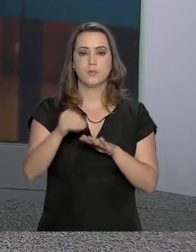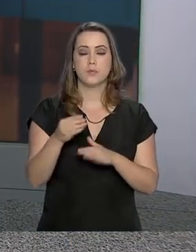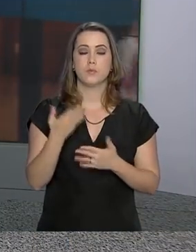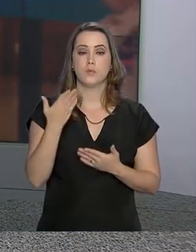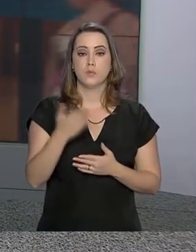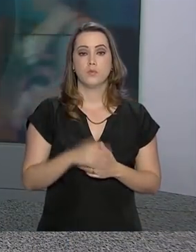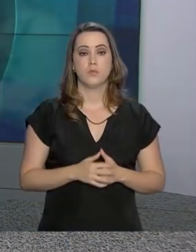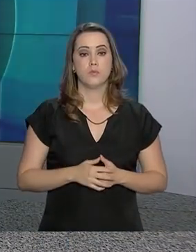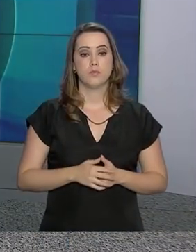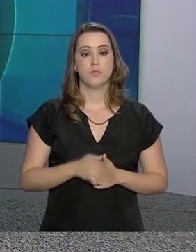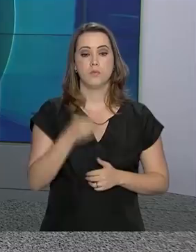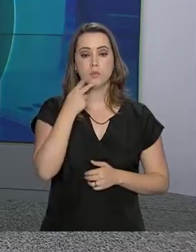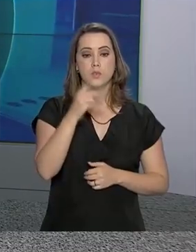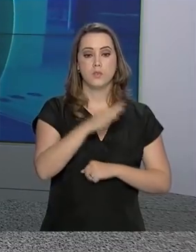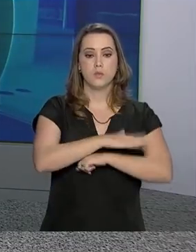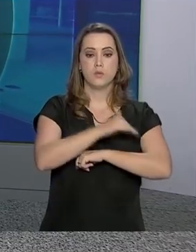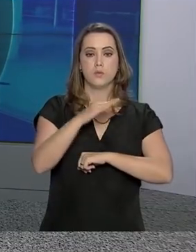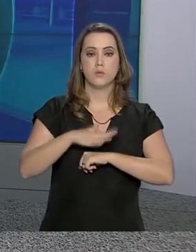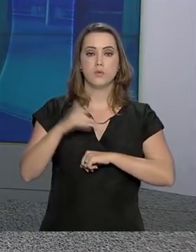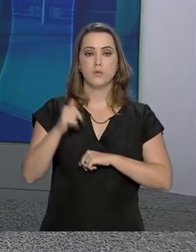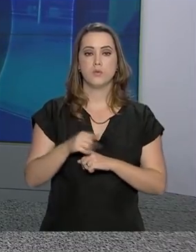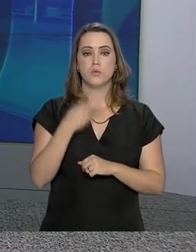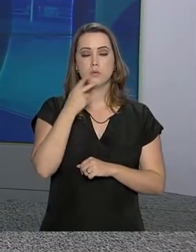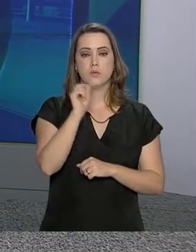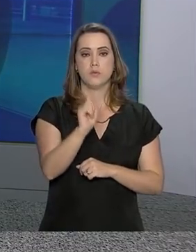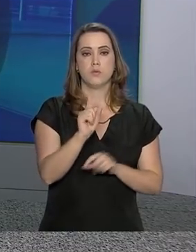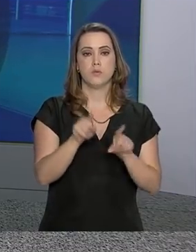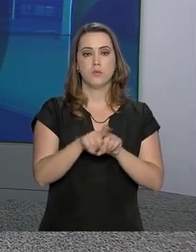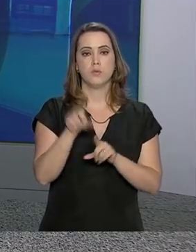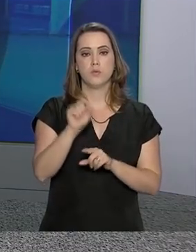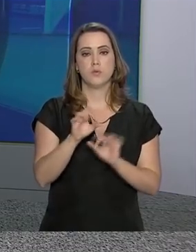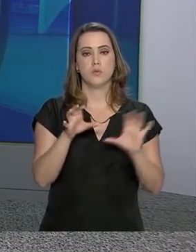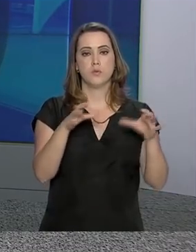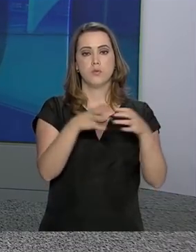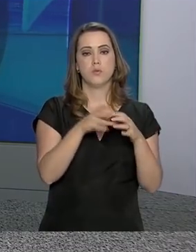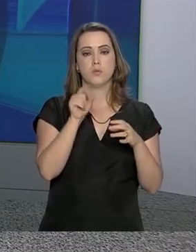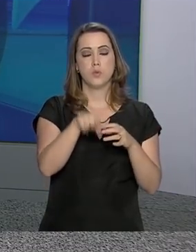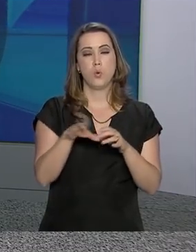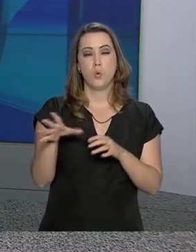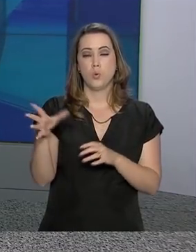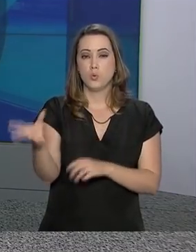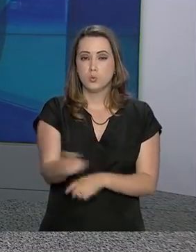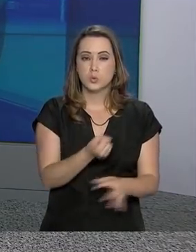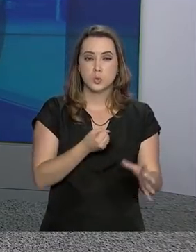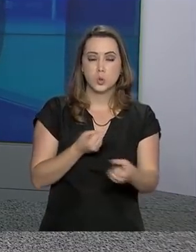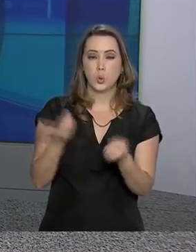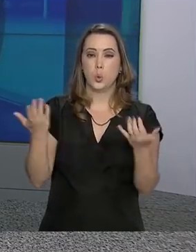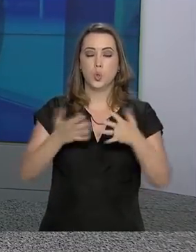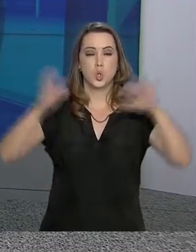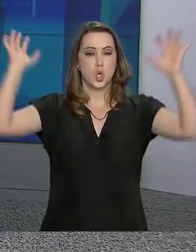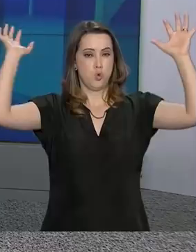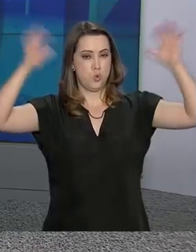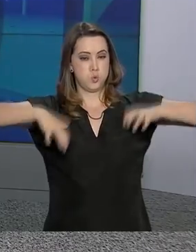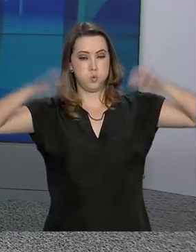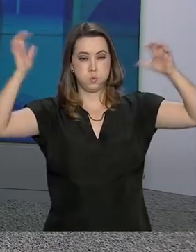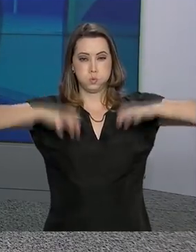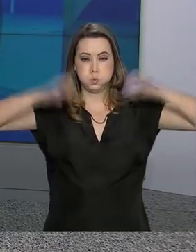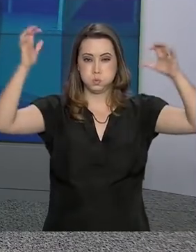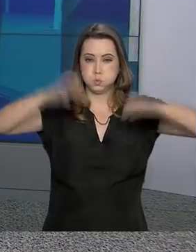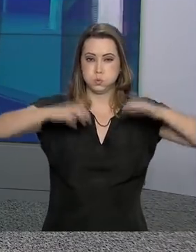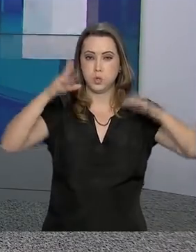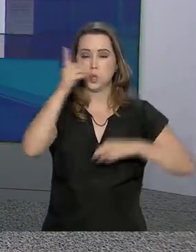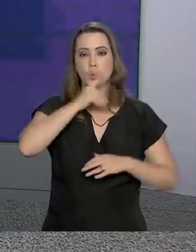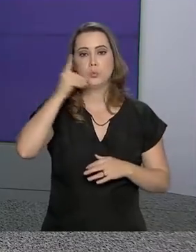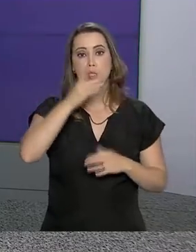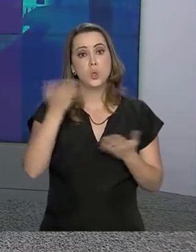Ricardo. E ainda sobre Brumadinho, como dizia o Ricardo, as equipes de resgate enfrentaram chuvas fortes no domingo e